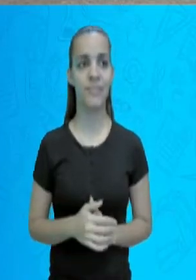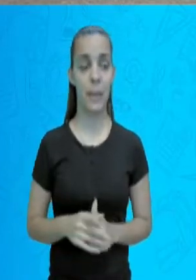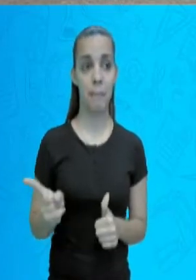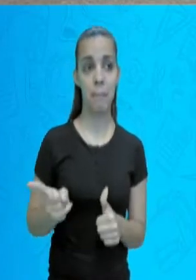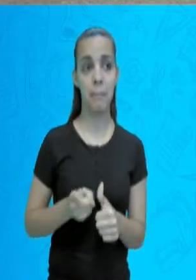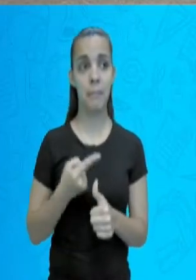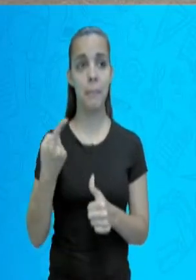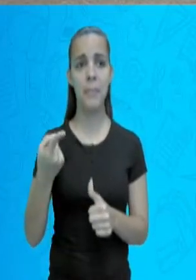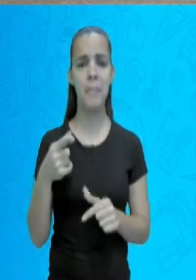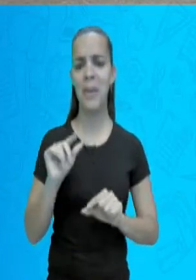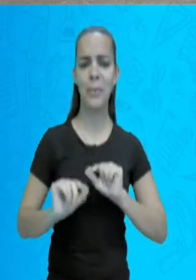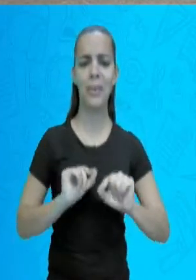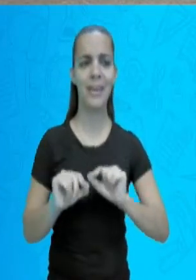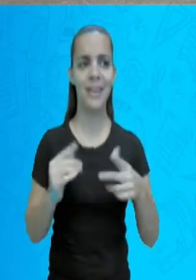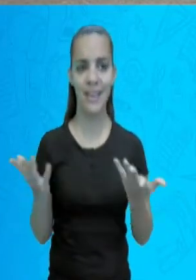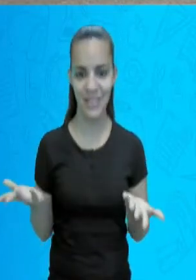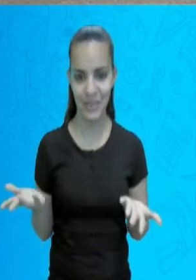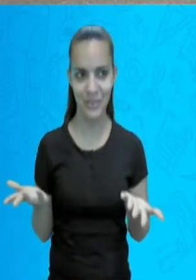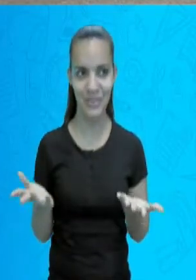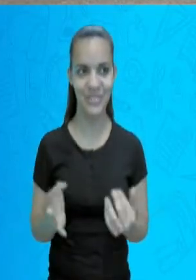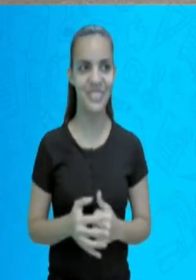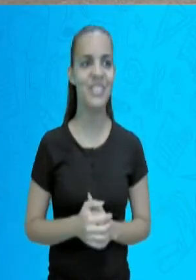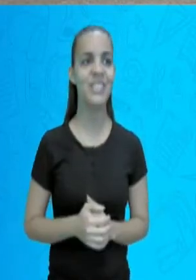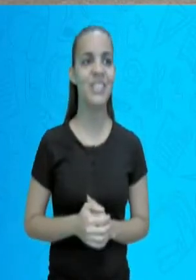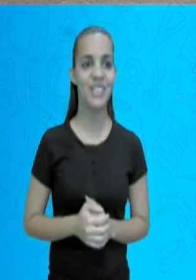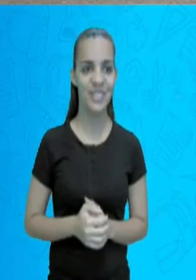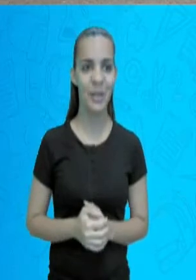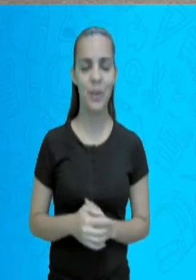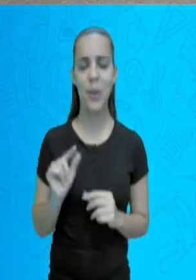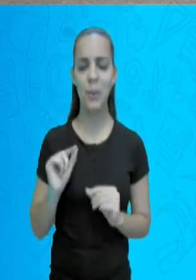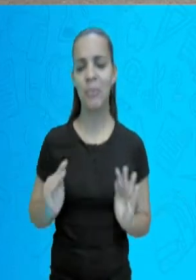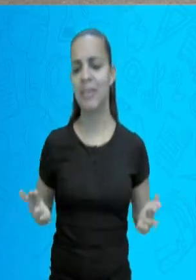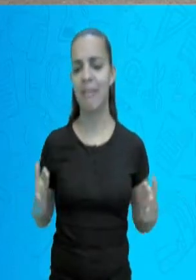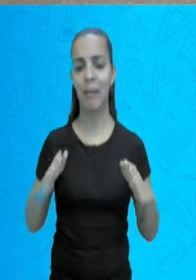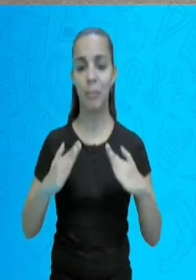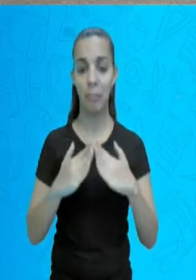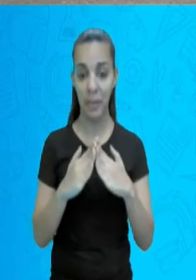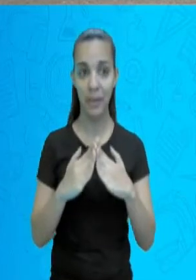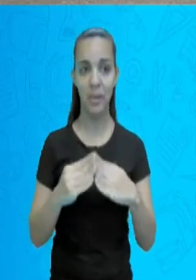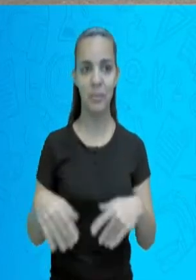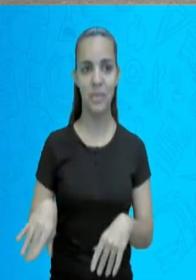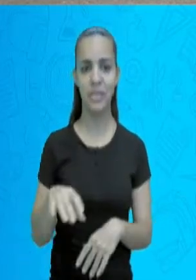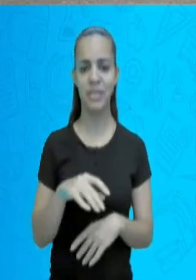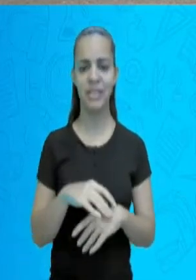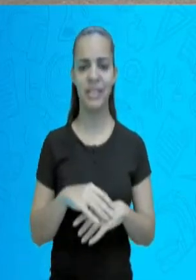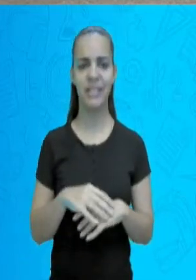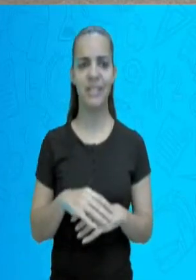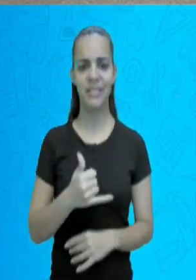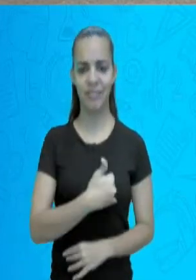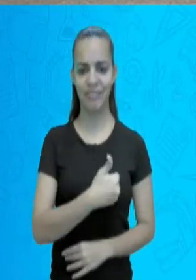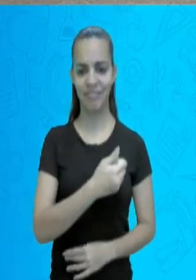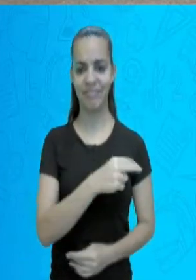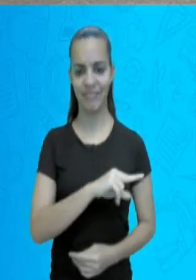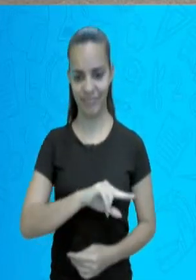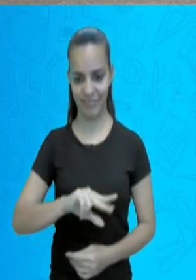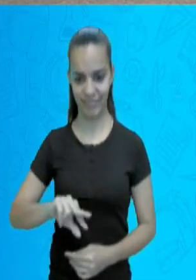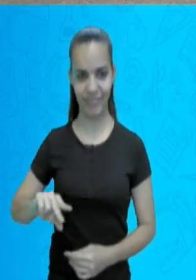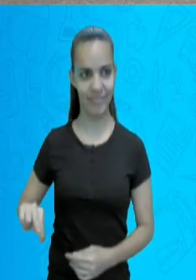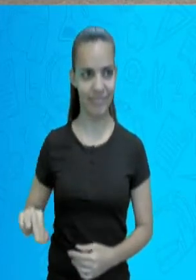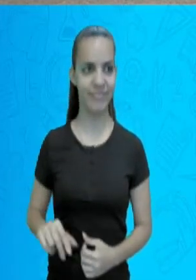O que é isso? Estrutura etária de uma população. Por que conhecer